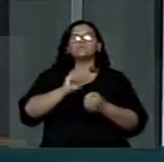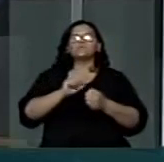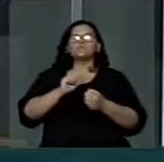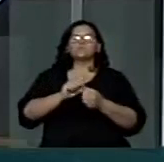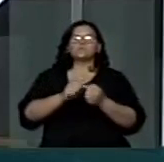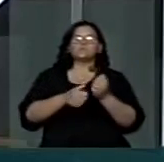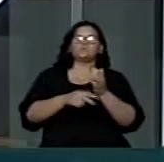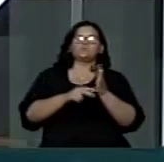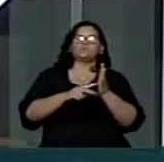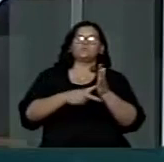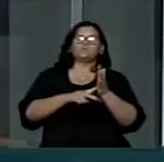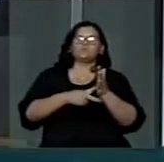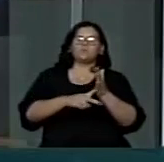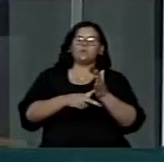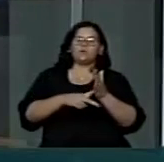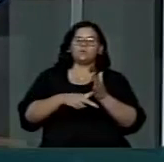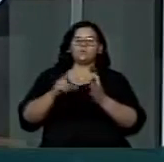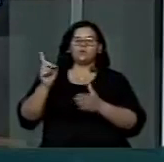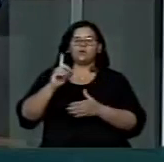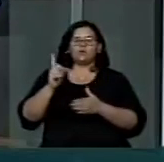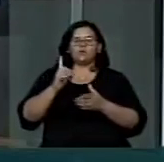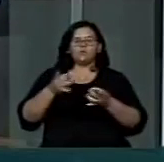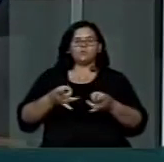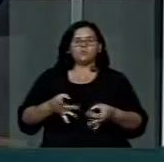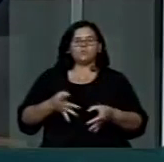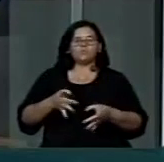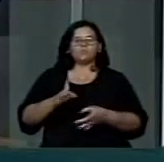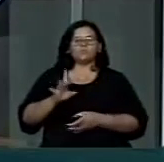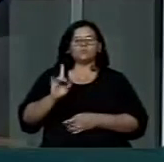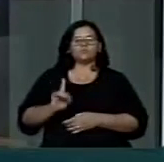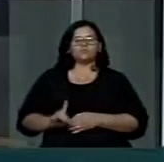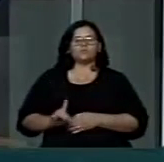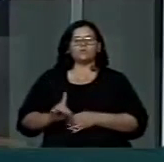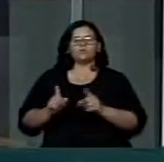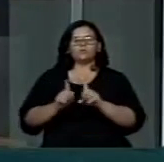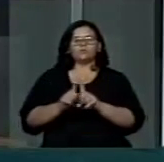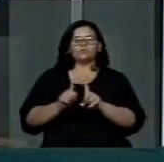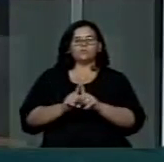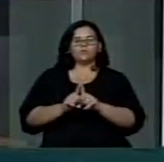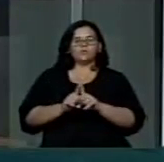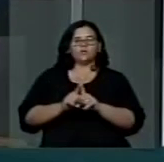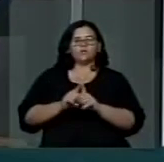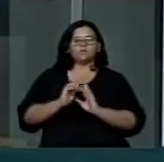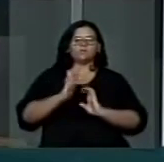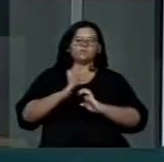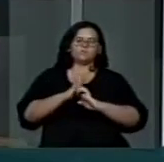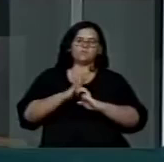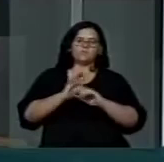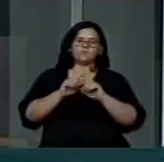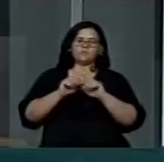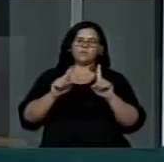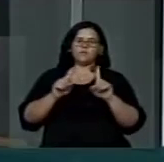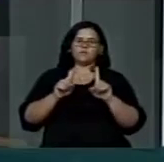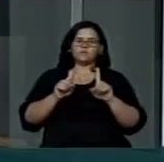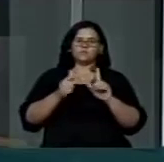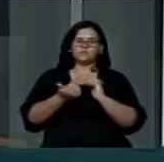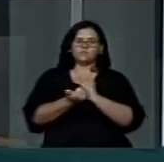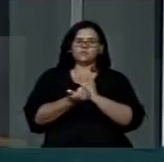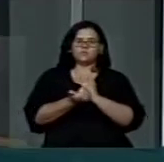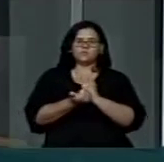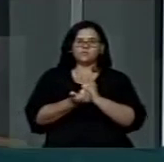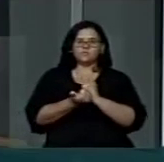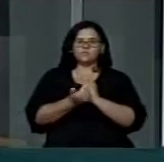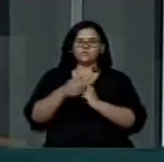discussão acerca de seus direitos e das condições de trabalho com a direção da empresa. Só que a direção local da Nissan